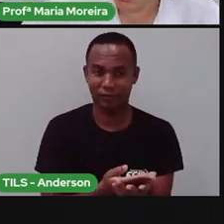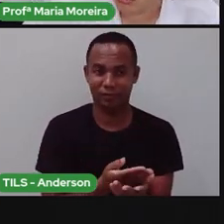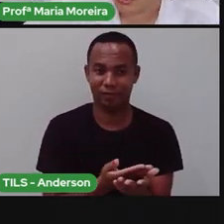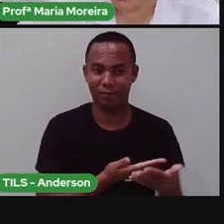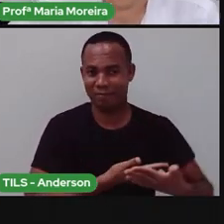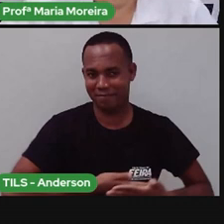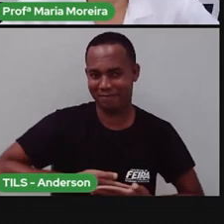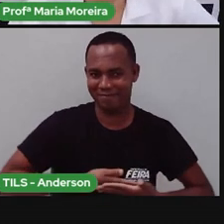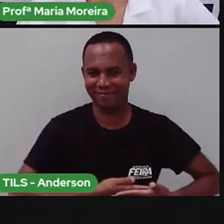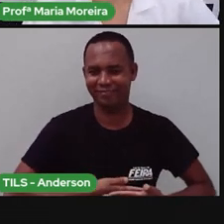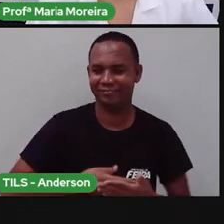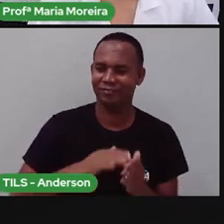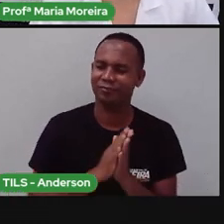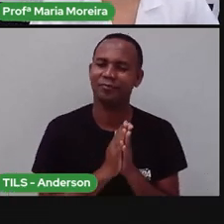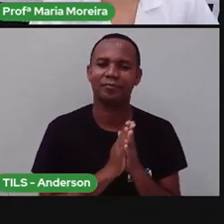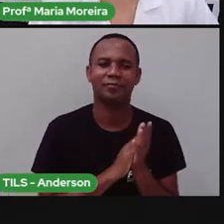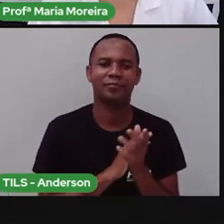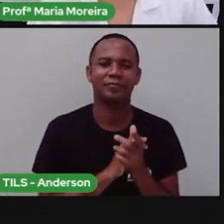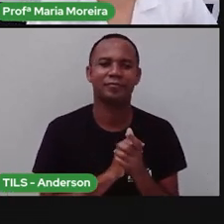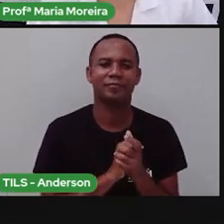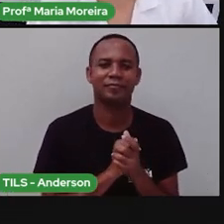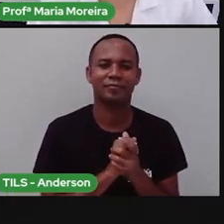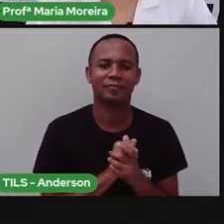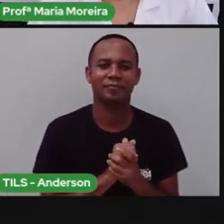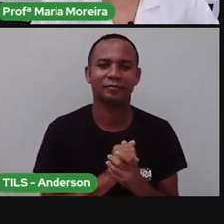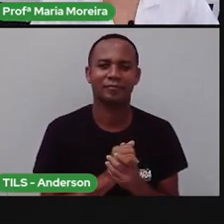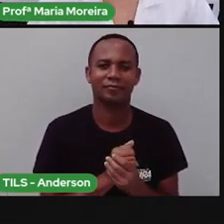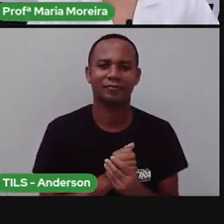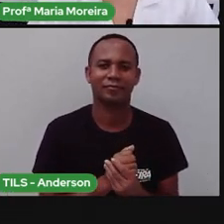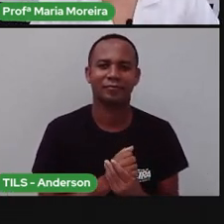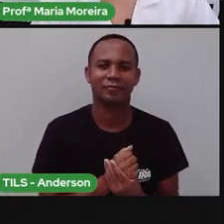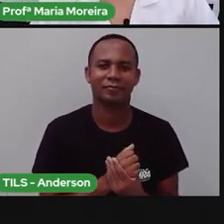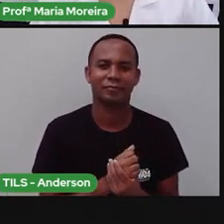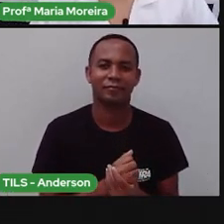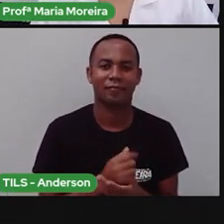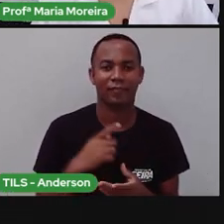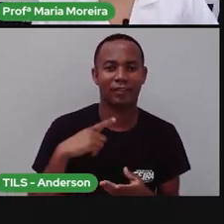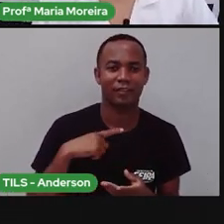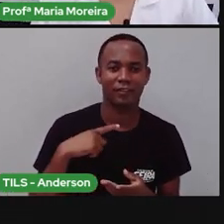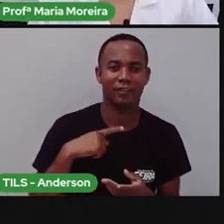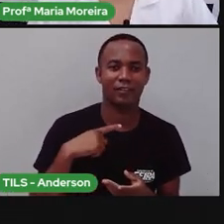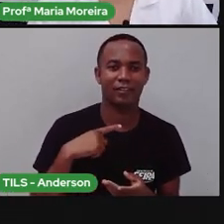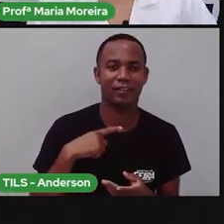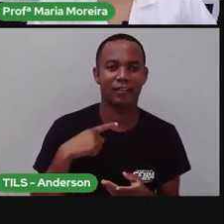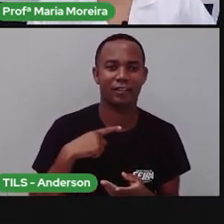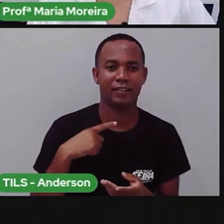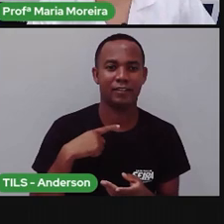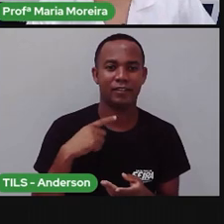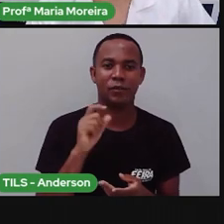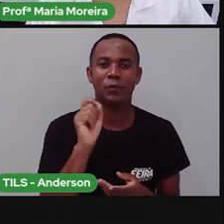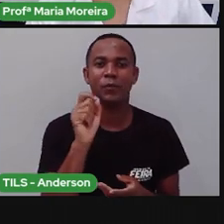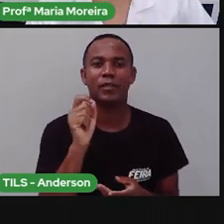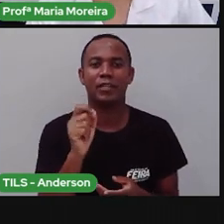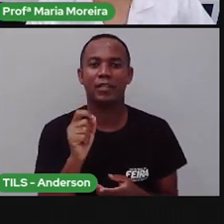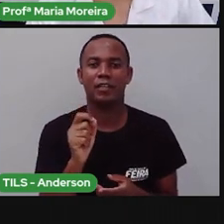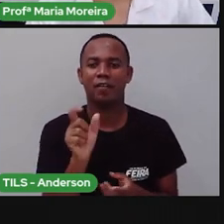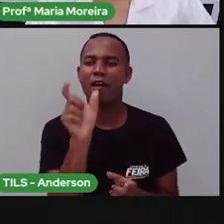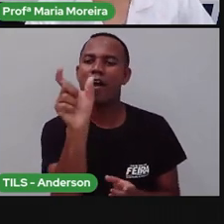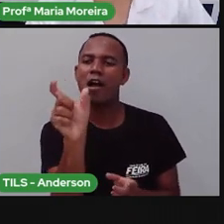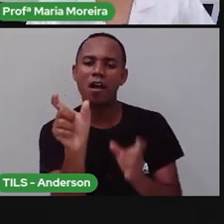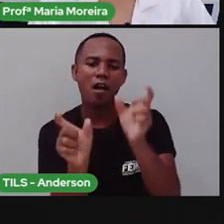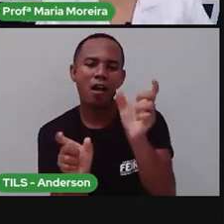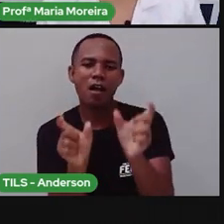era um bebê? Eu duvido, viu, gente? Duvido, duvido, duvido. Temos o quê aqui? A nossa identidade.